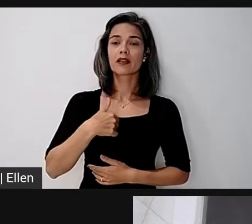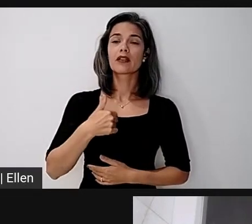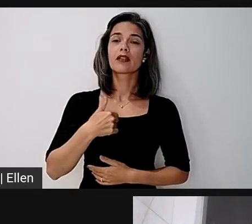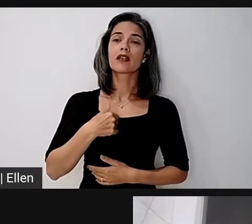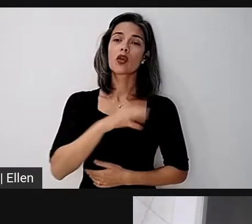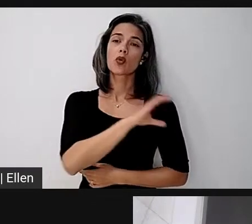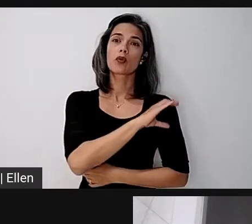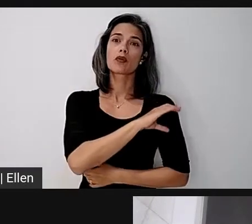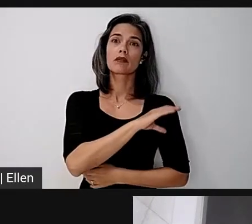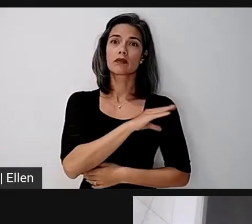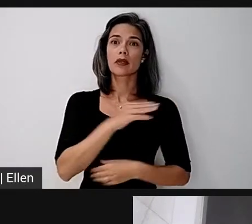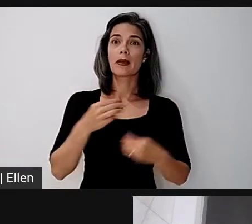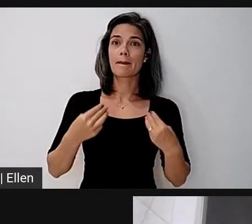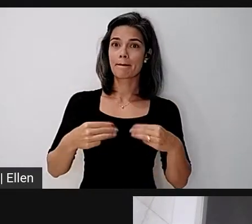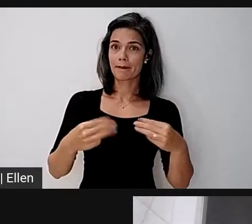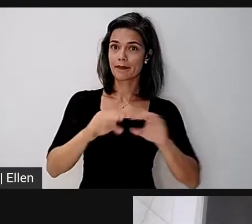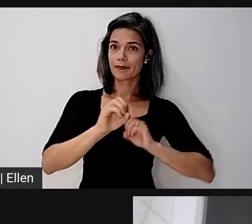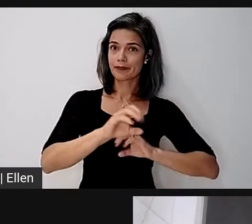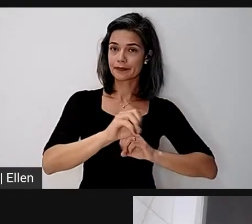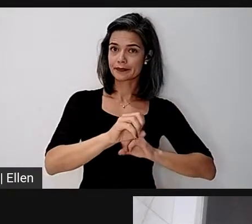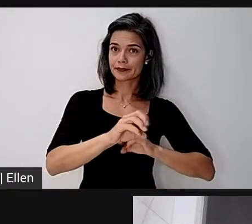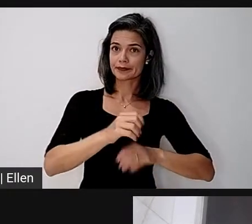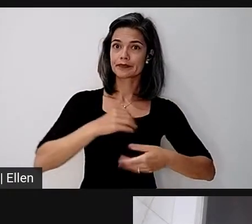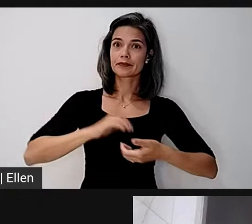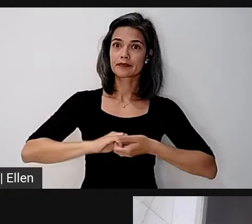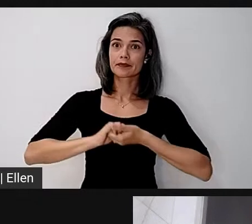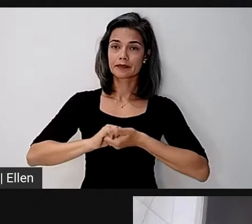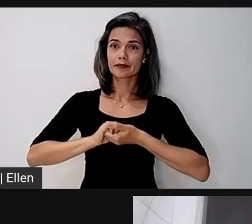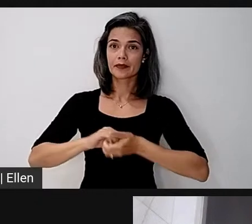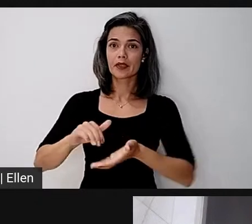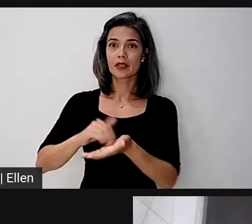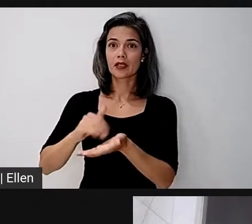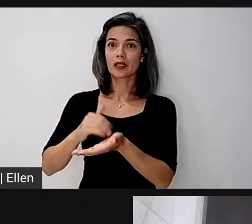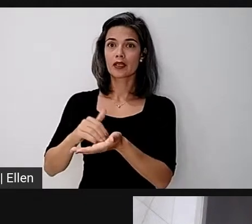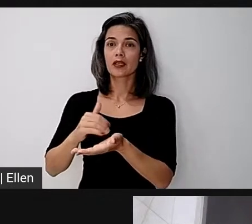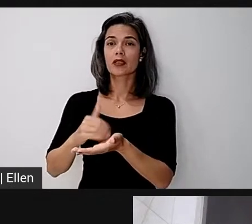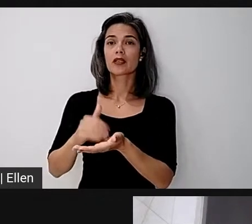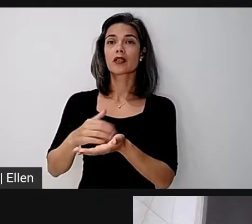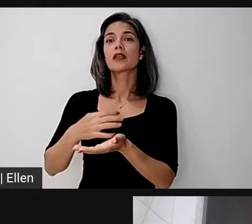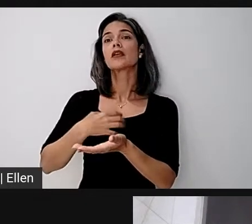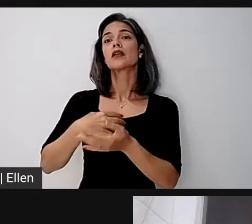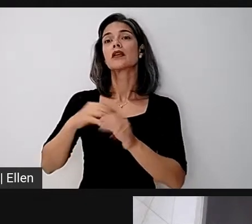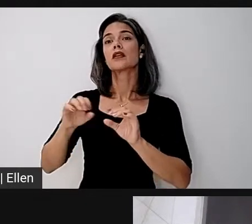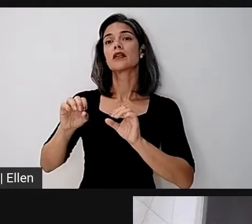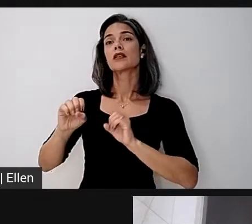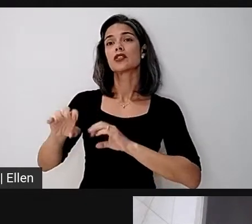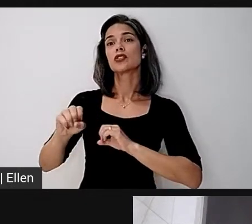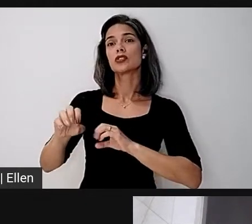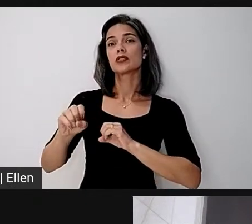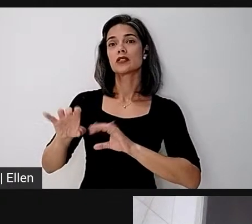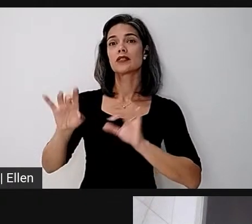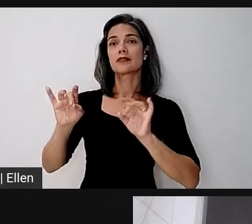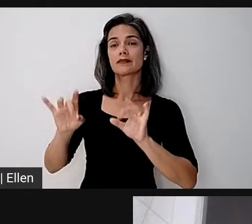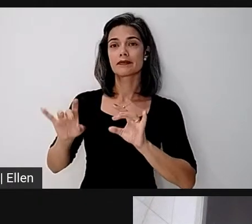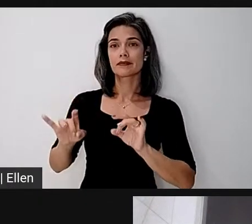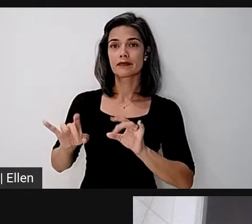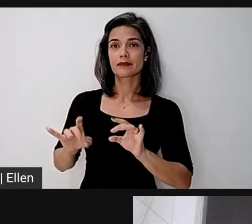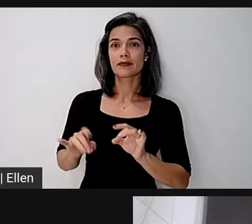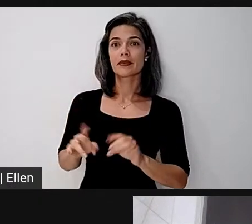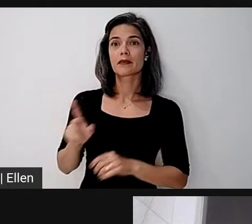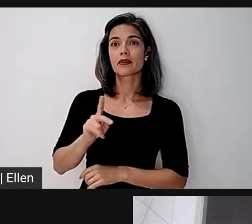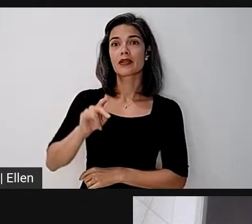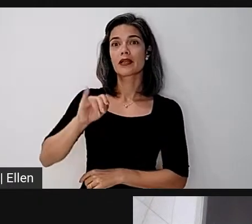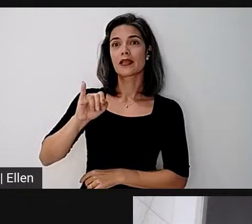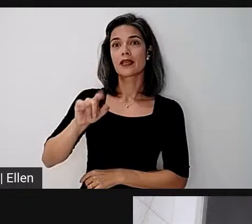Educação e eu trago aqui os cumprimentos da nossa secretária de modalidades especializadas da educação, professora Hilda Peliz,